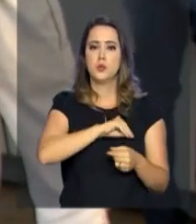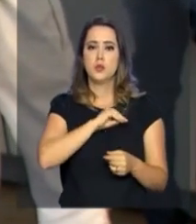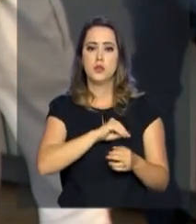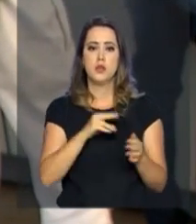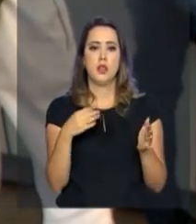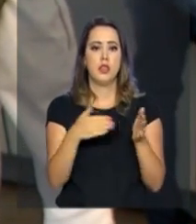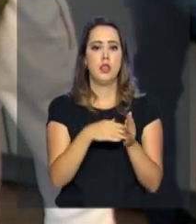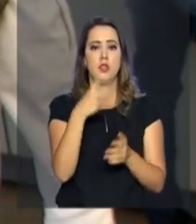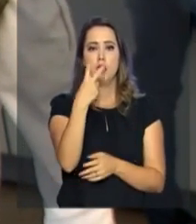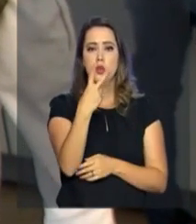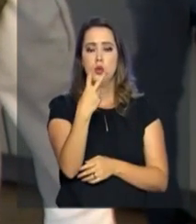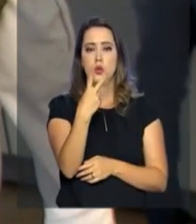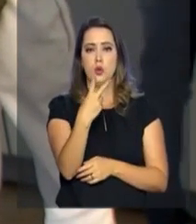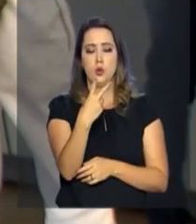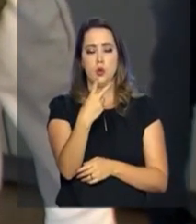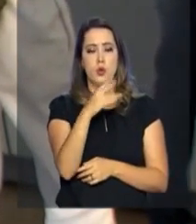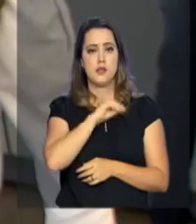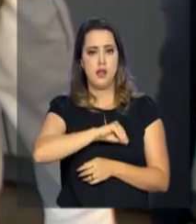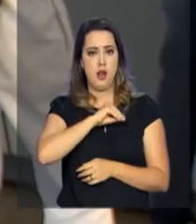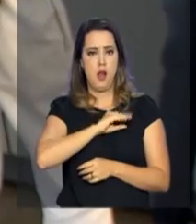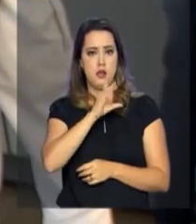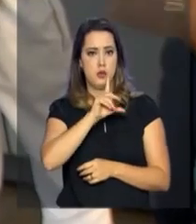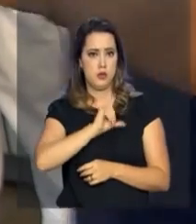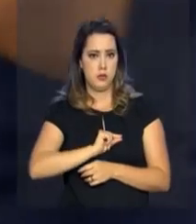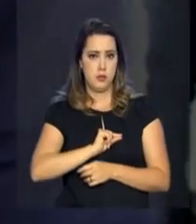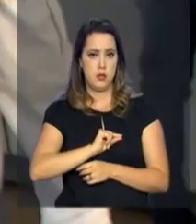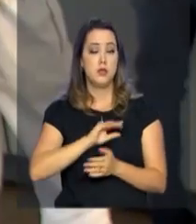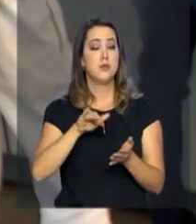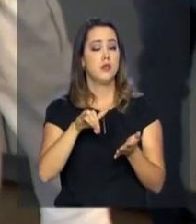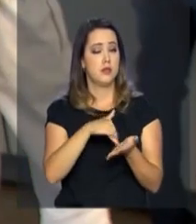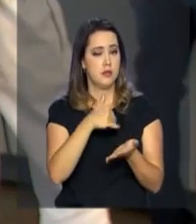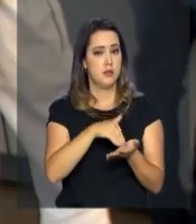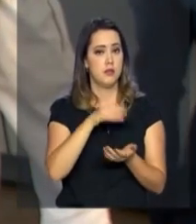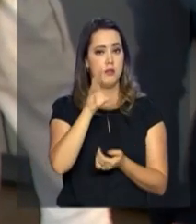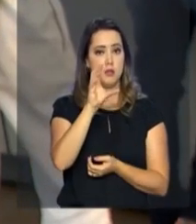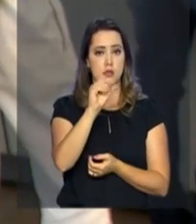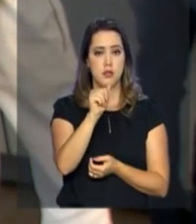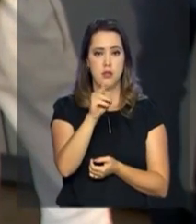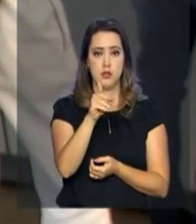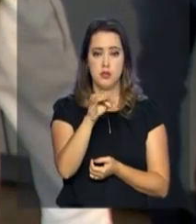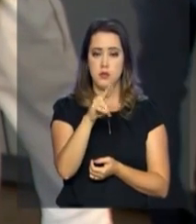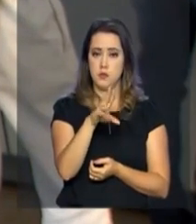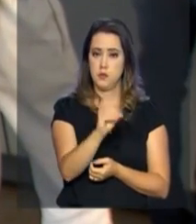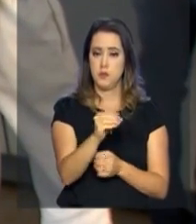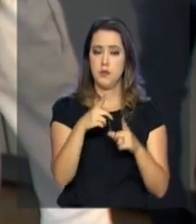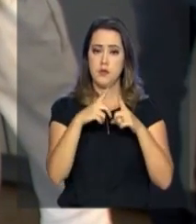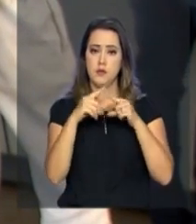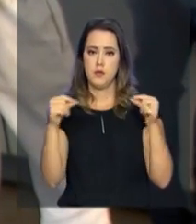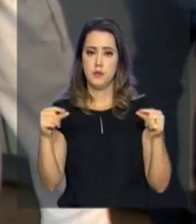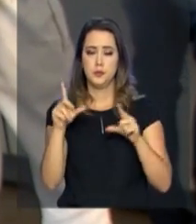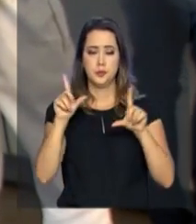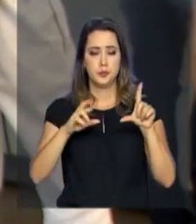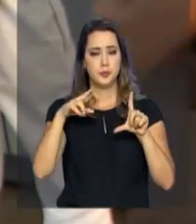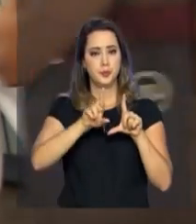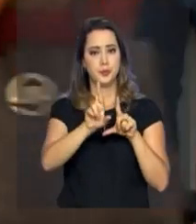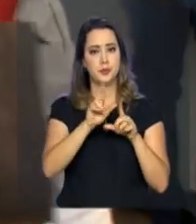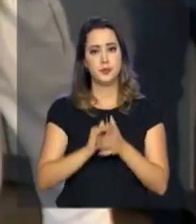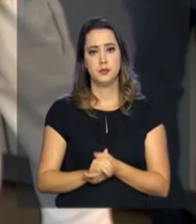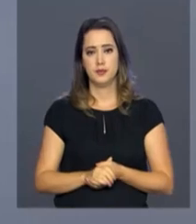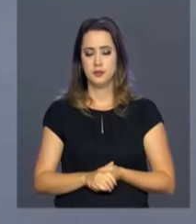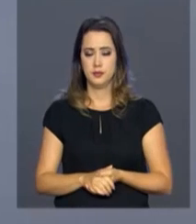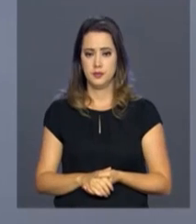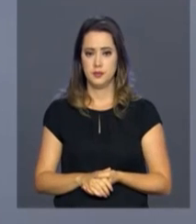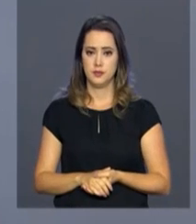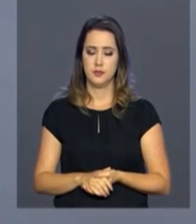de até dois salários mínimos e está inscrito no Cadastro Único do Governo. De Brasília para a TVNBR, Raíssa